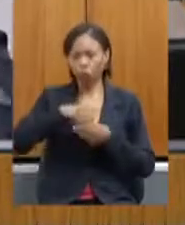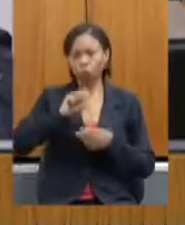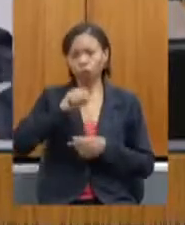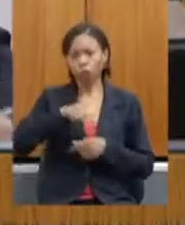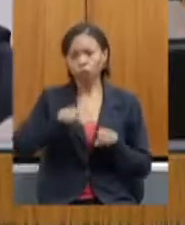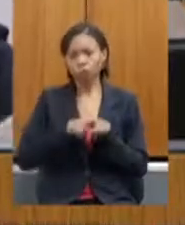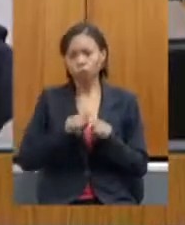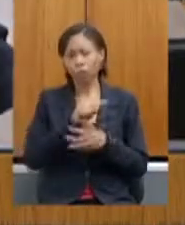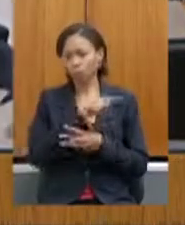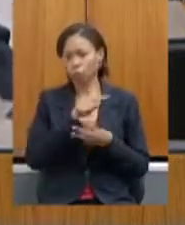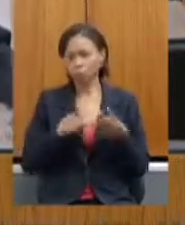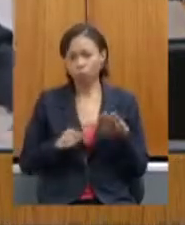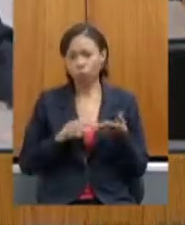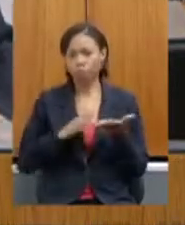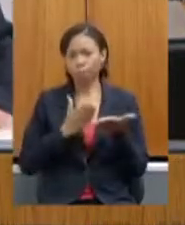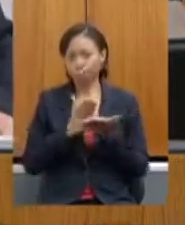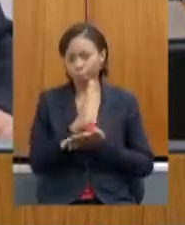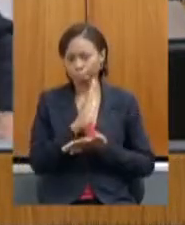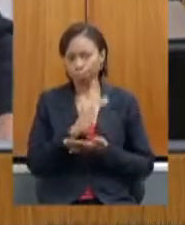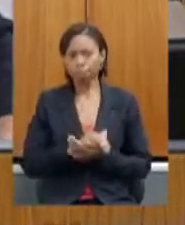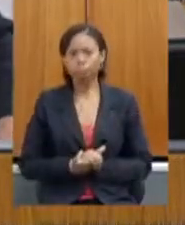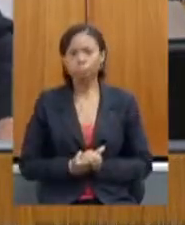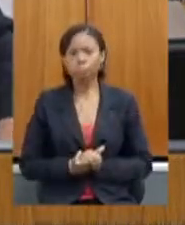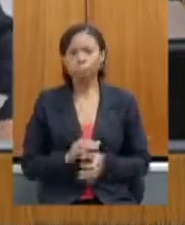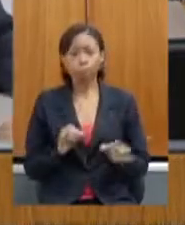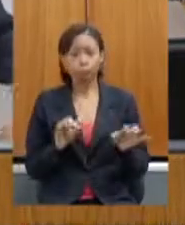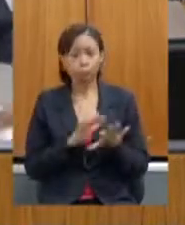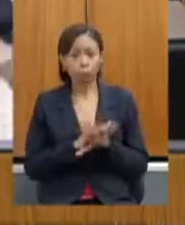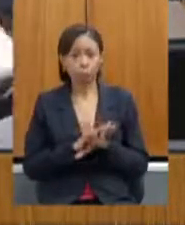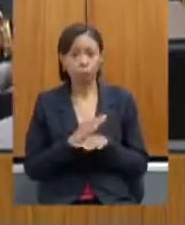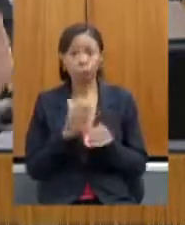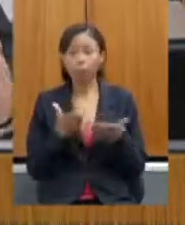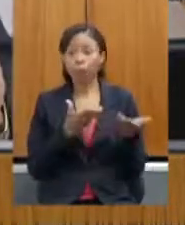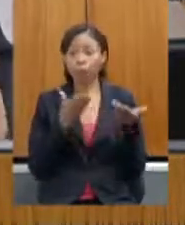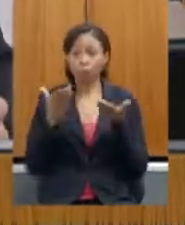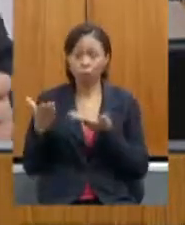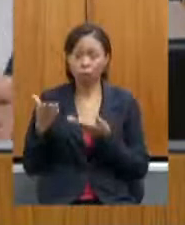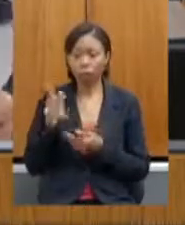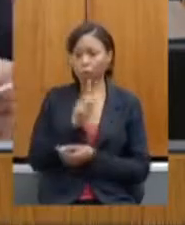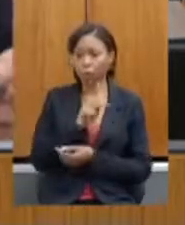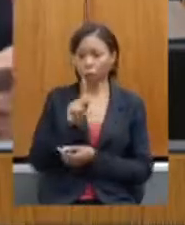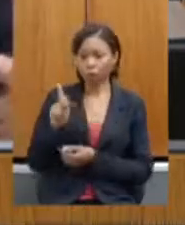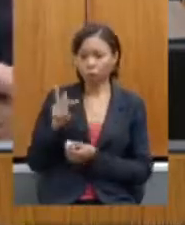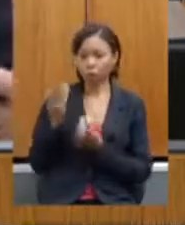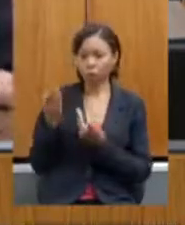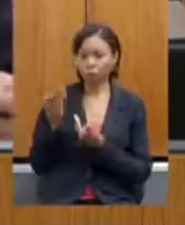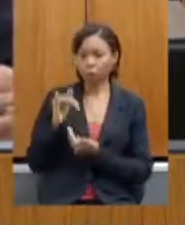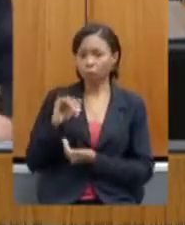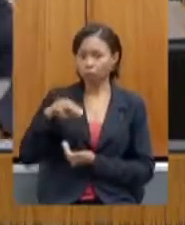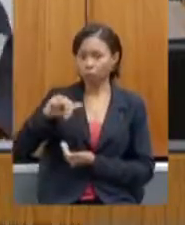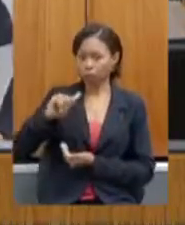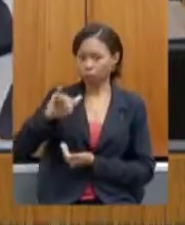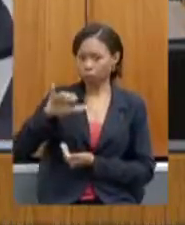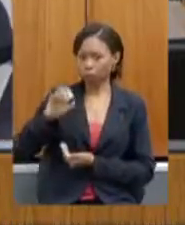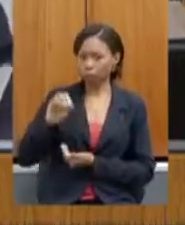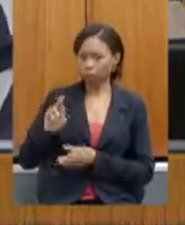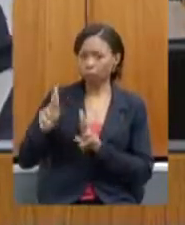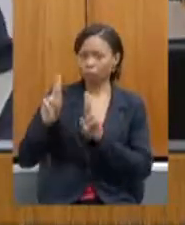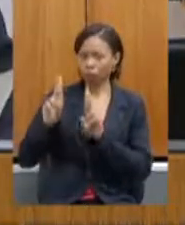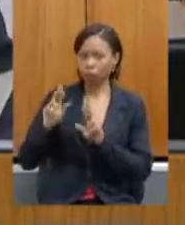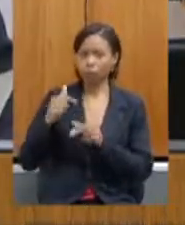os requerimentos em seguida passo a presidência ao deputado Inácio Franco e solicito